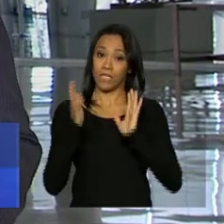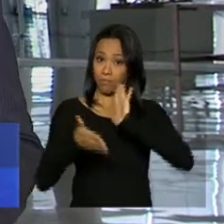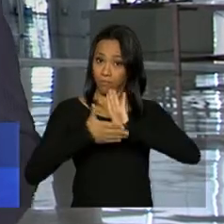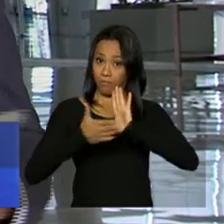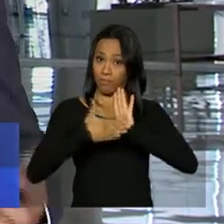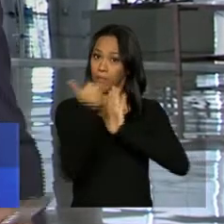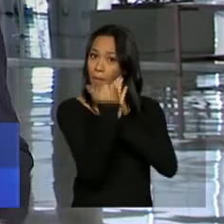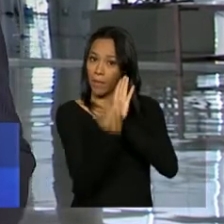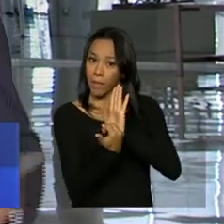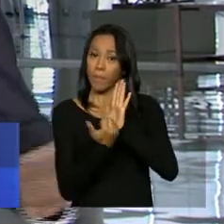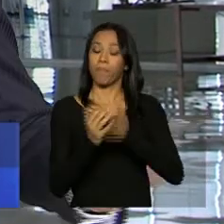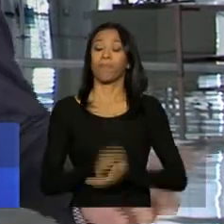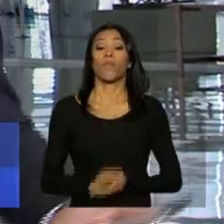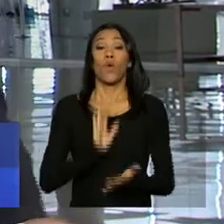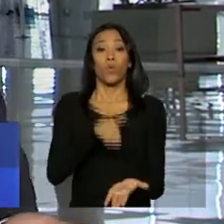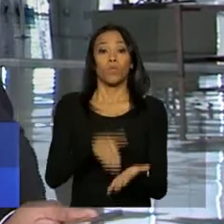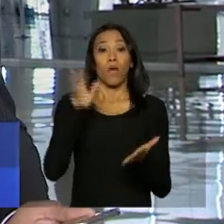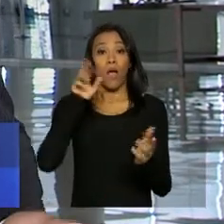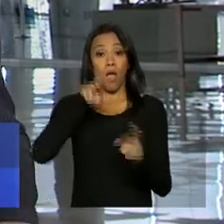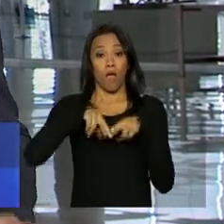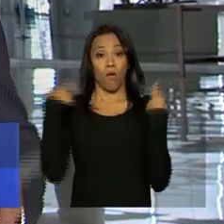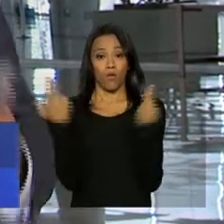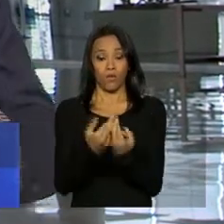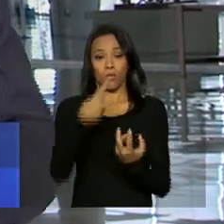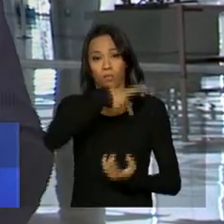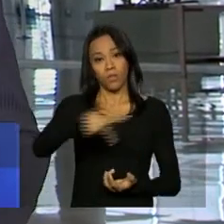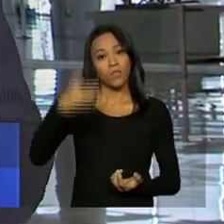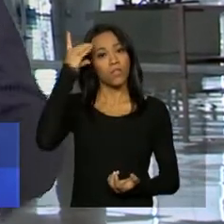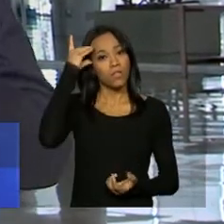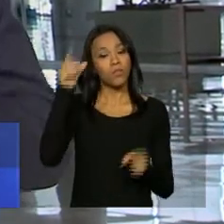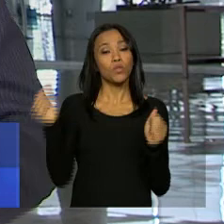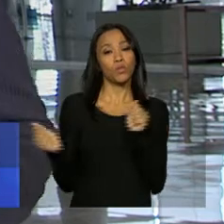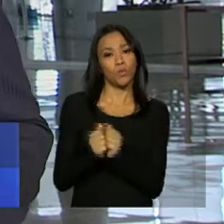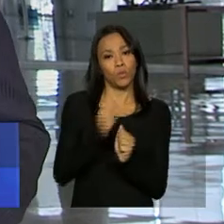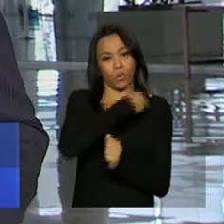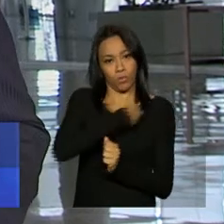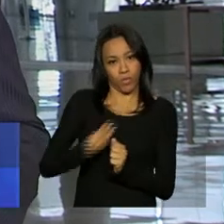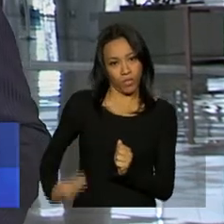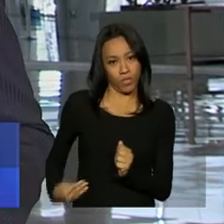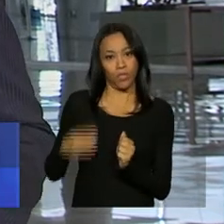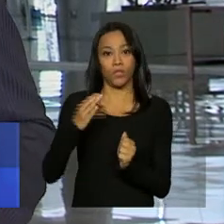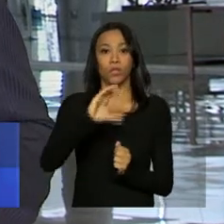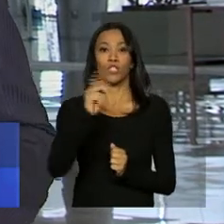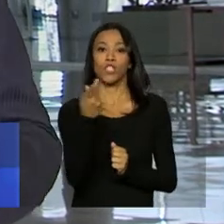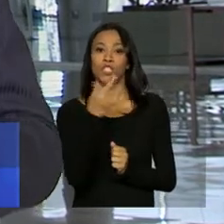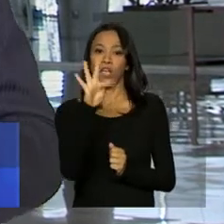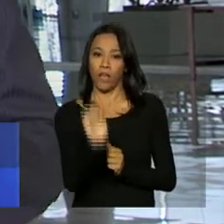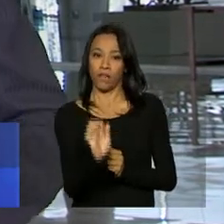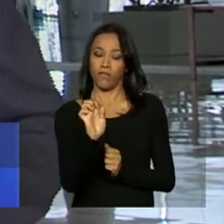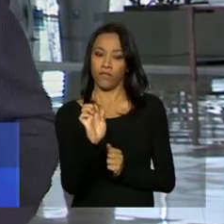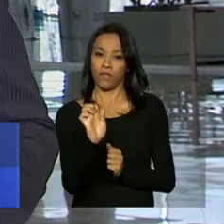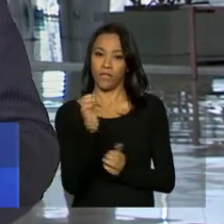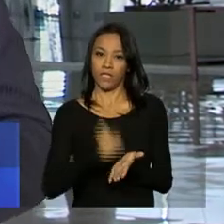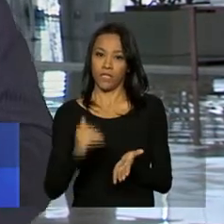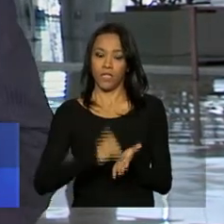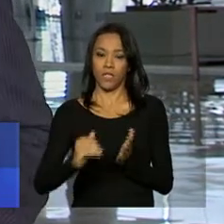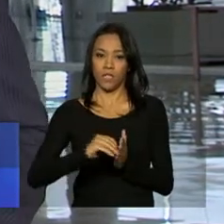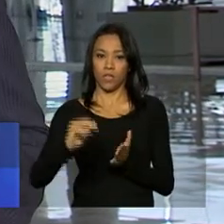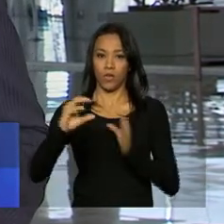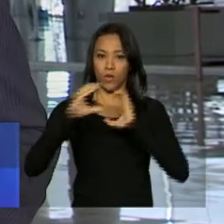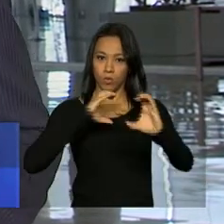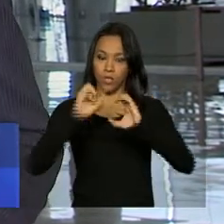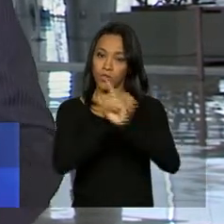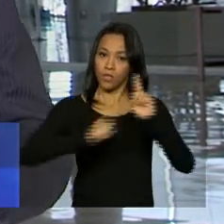informação, a reunião entre a presidenta Dilma Rousseff e o ministro-chefe da Secretaria-Geral de Comunicação Social da